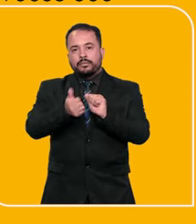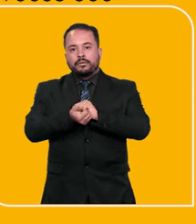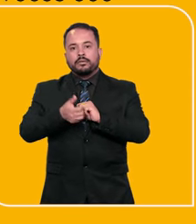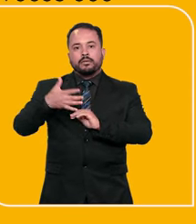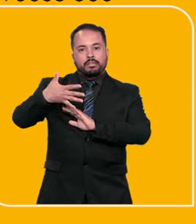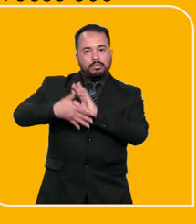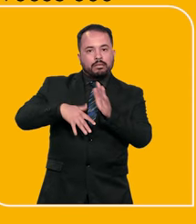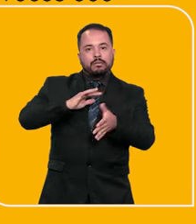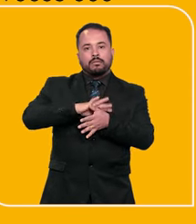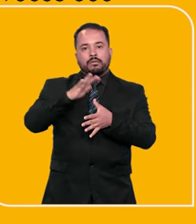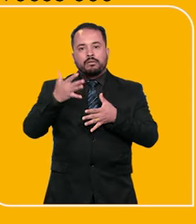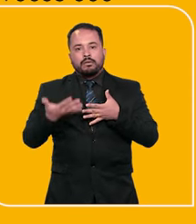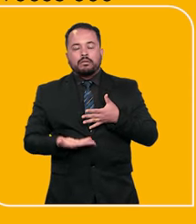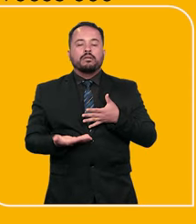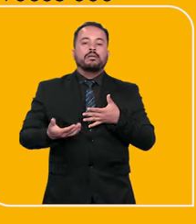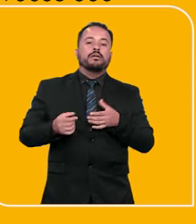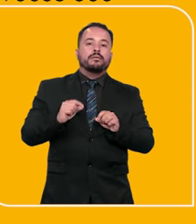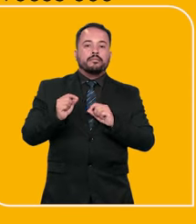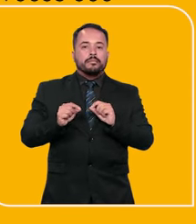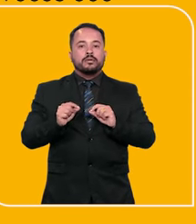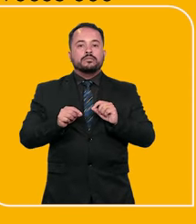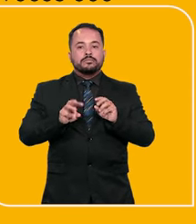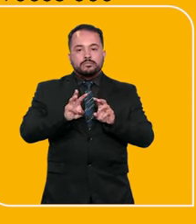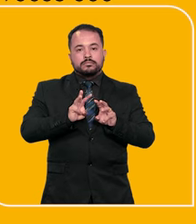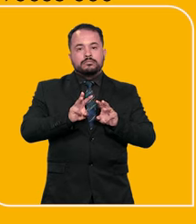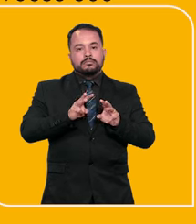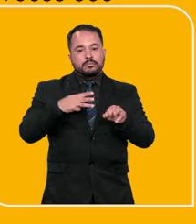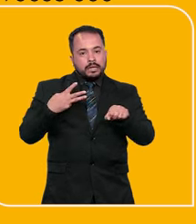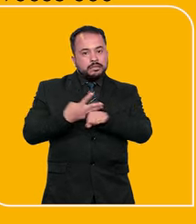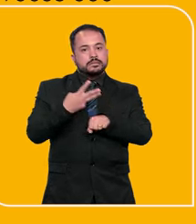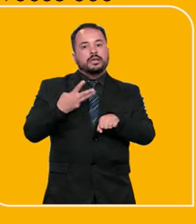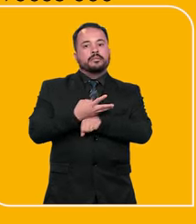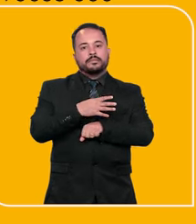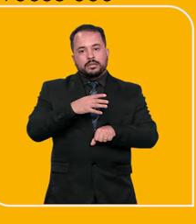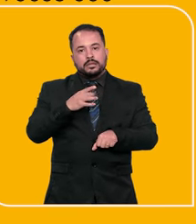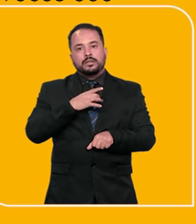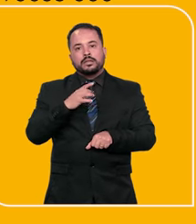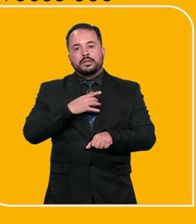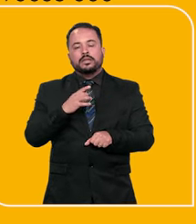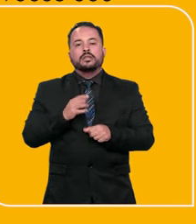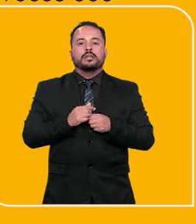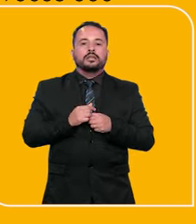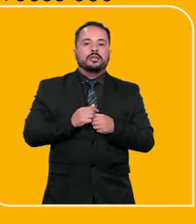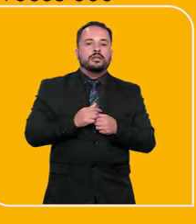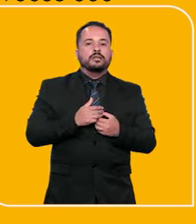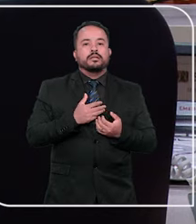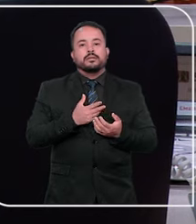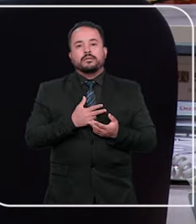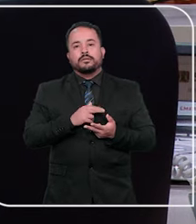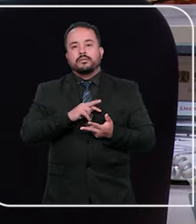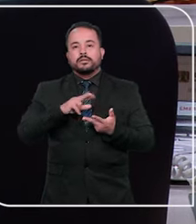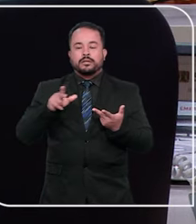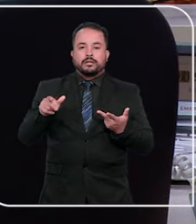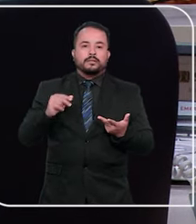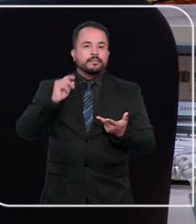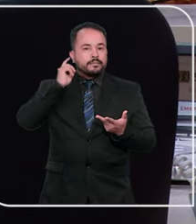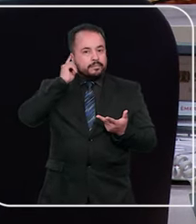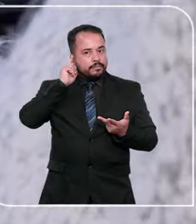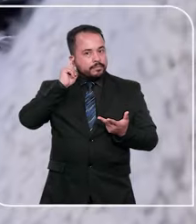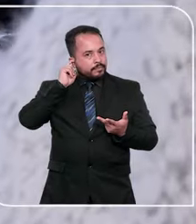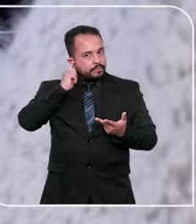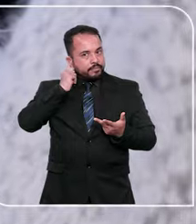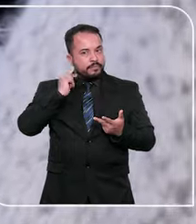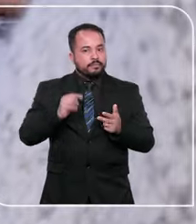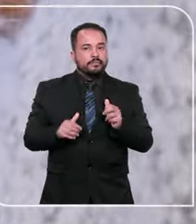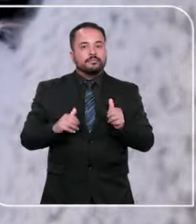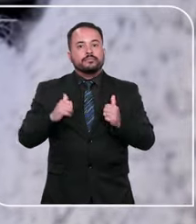libras o Disque Cidadania pode ser acessado também pelo WhatsApp É assim, pautada pela cooperação,